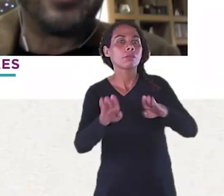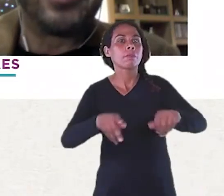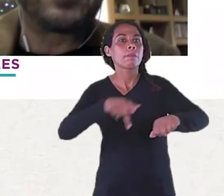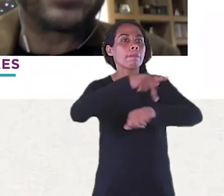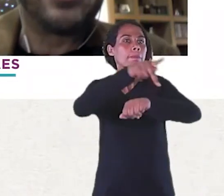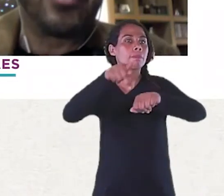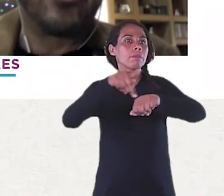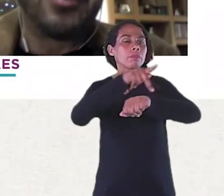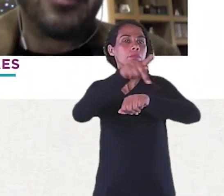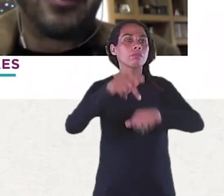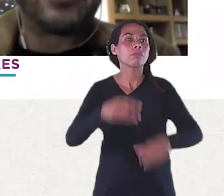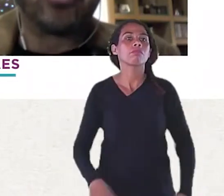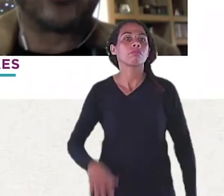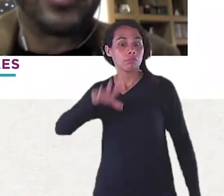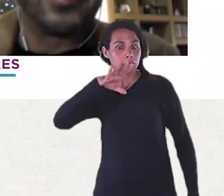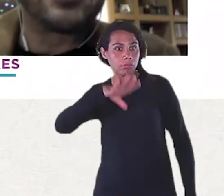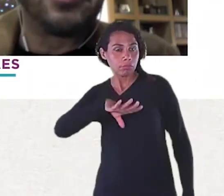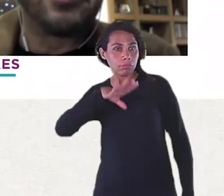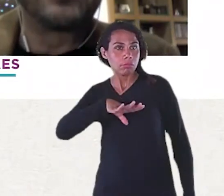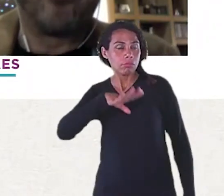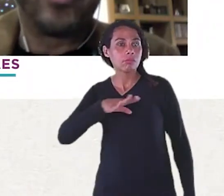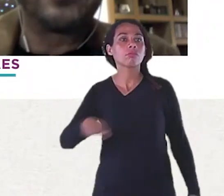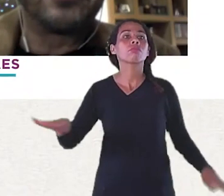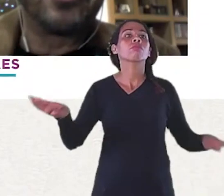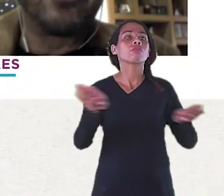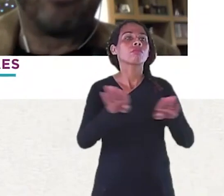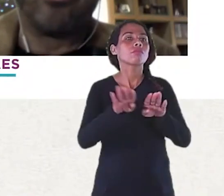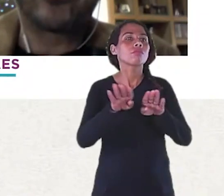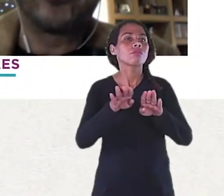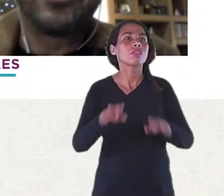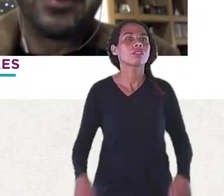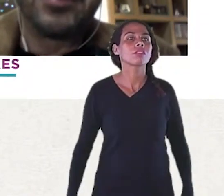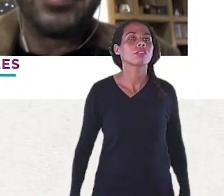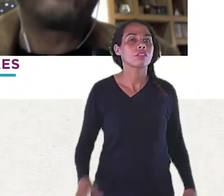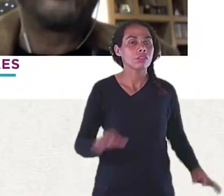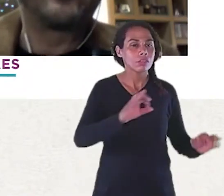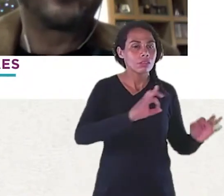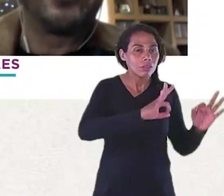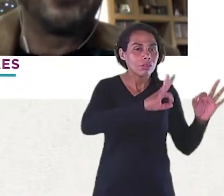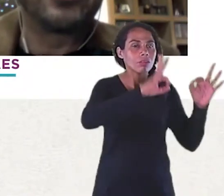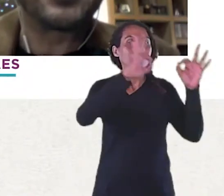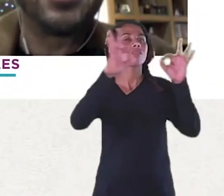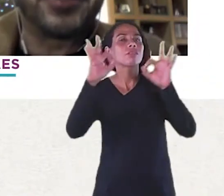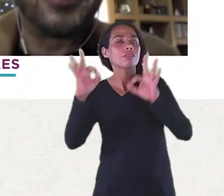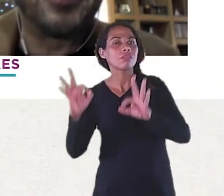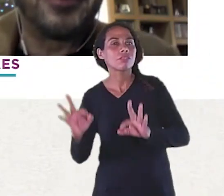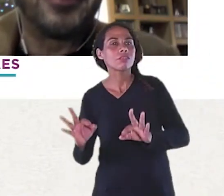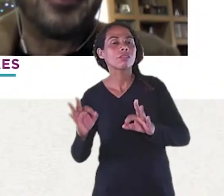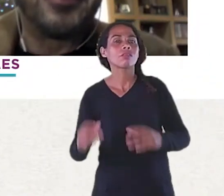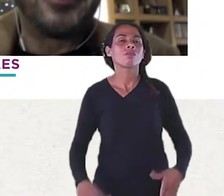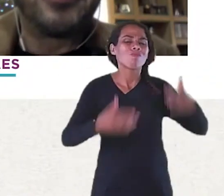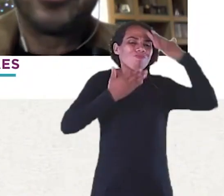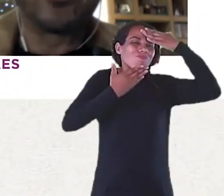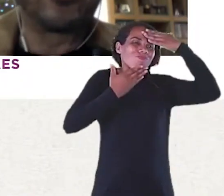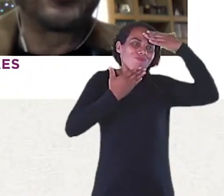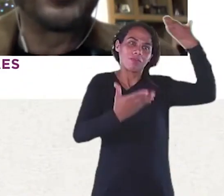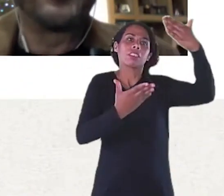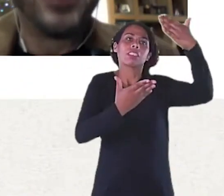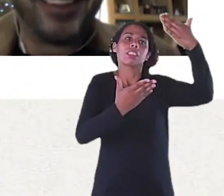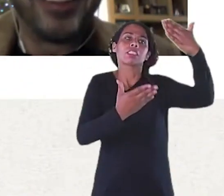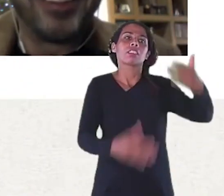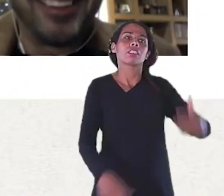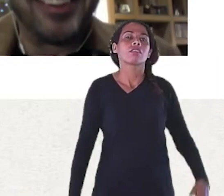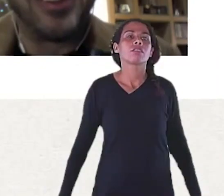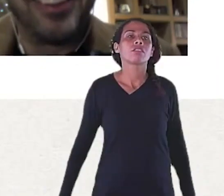E, de maneira especial, aos meus colegas de Lisboa, Porto, e Aveiro, que nos assistem. Sou